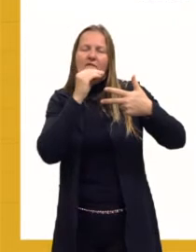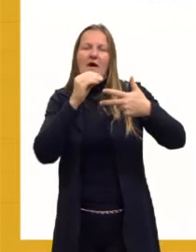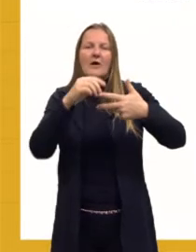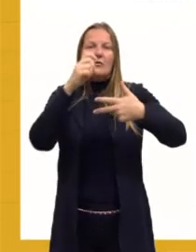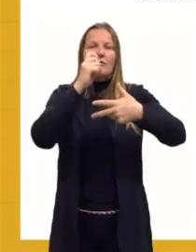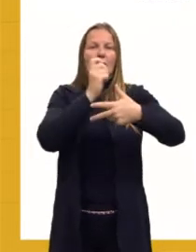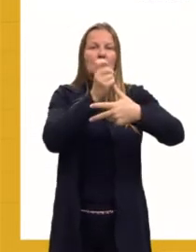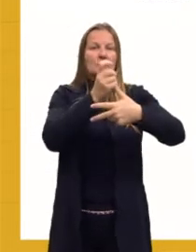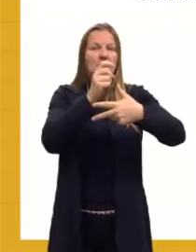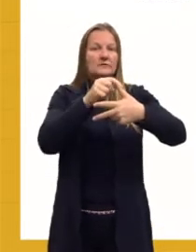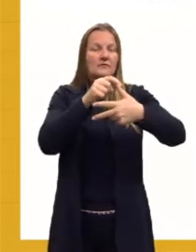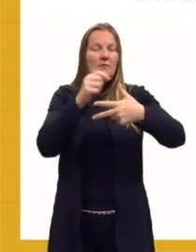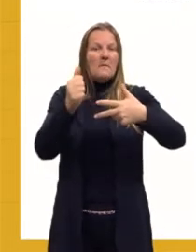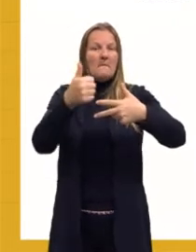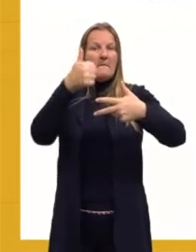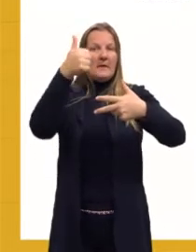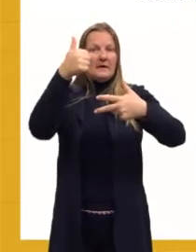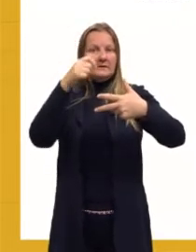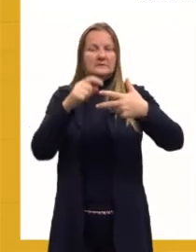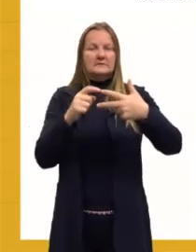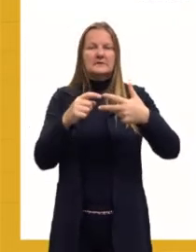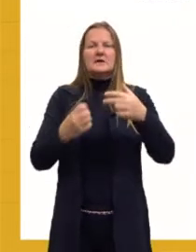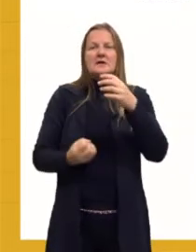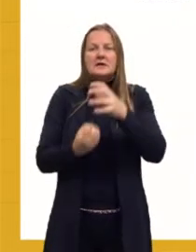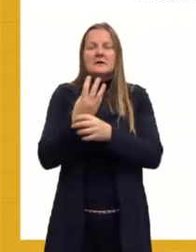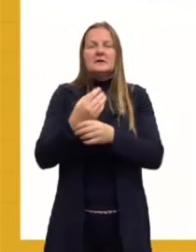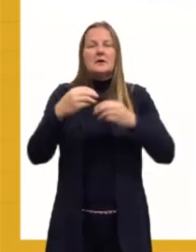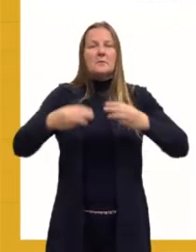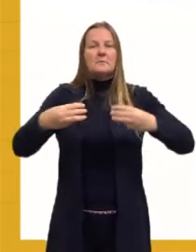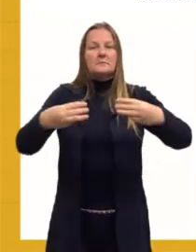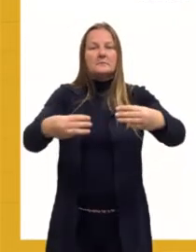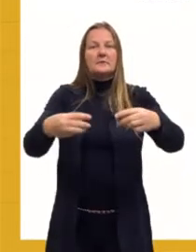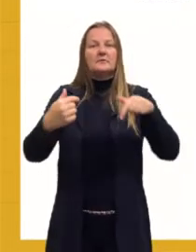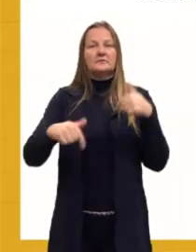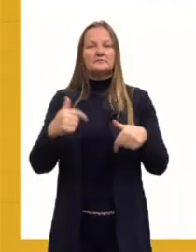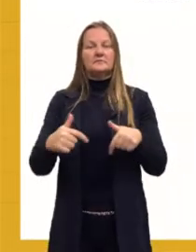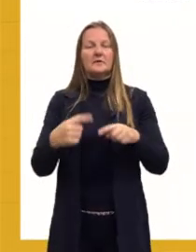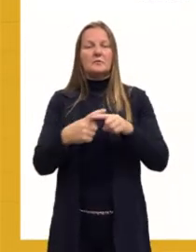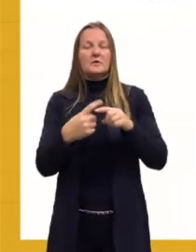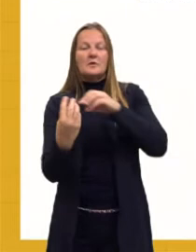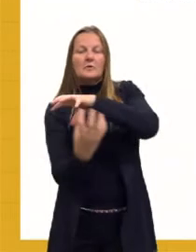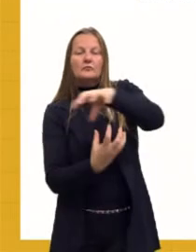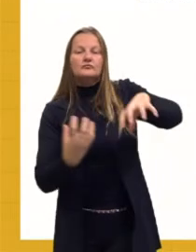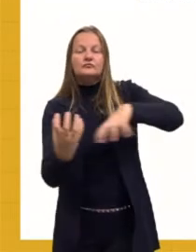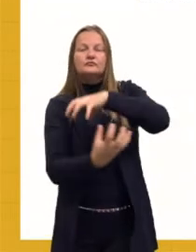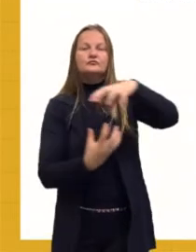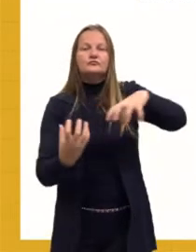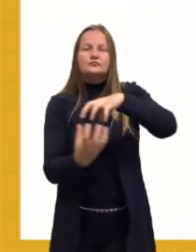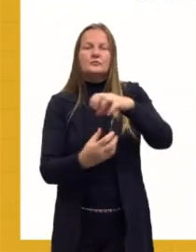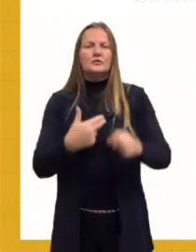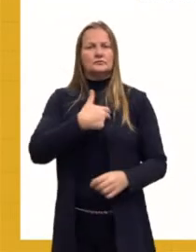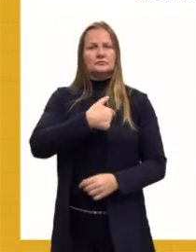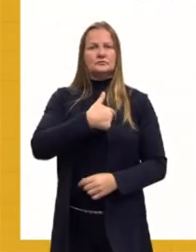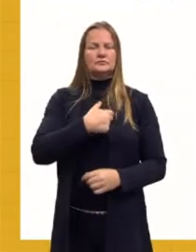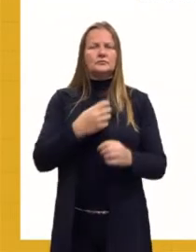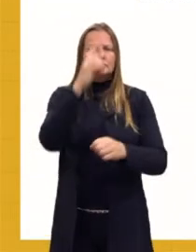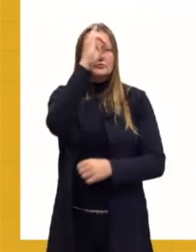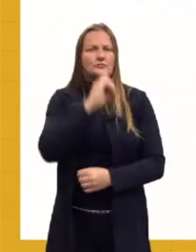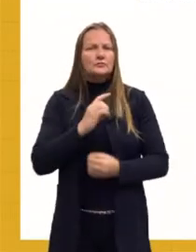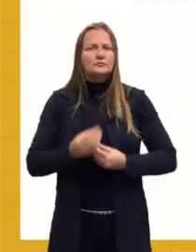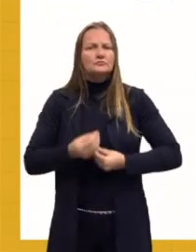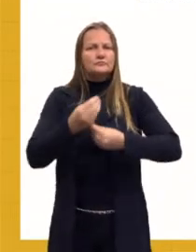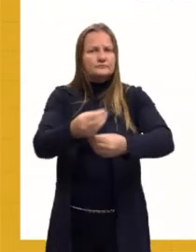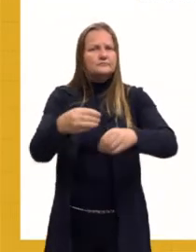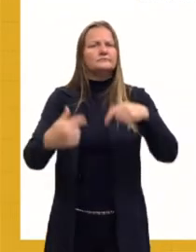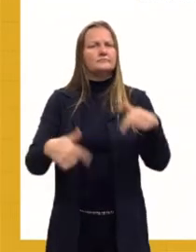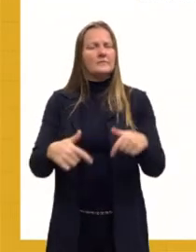Getúlio, ele criou o Ministério do Trabalho. Está aí um lado do porquê que se chama Revolução de 1930, porque o Getúlio dá esses direitos trabalhistas